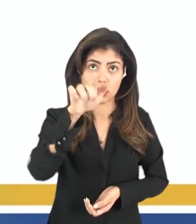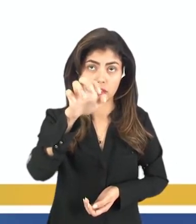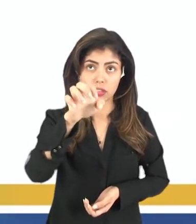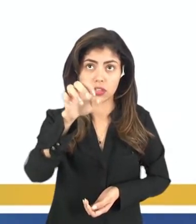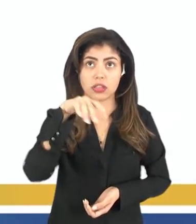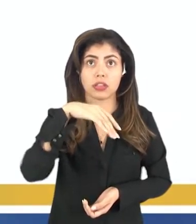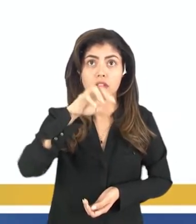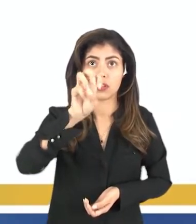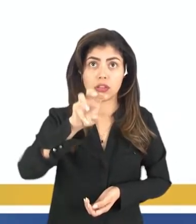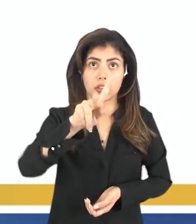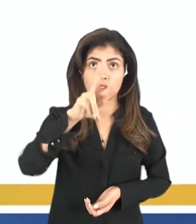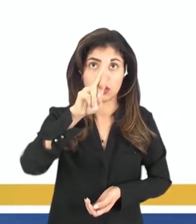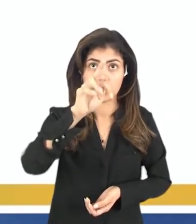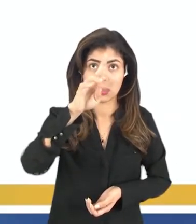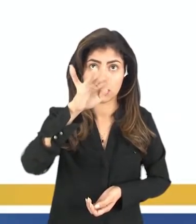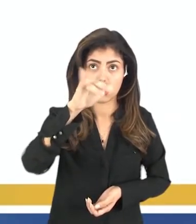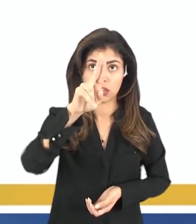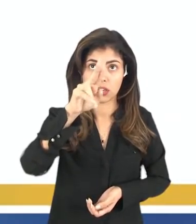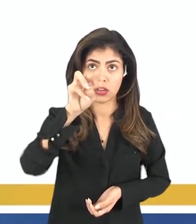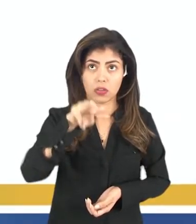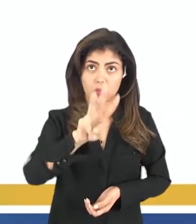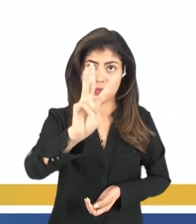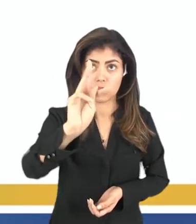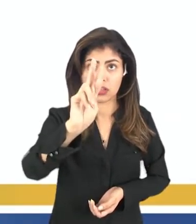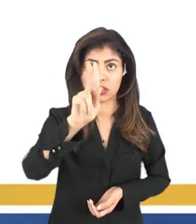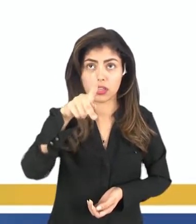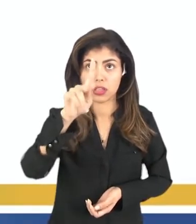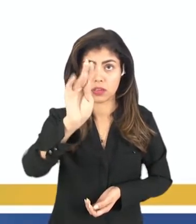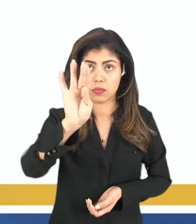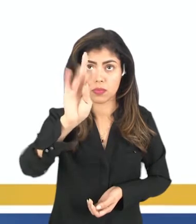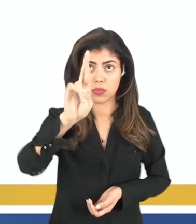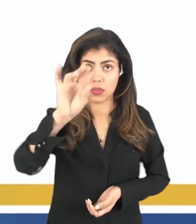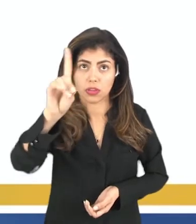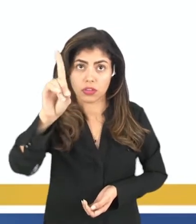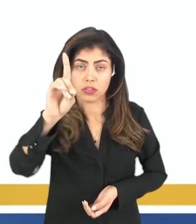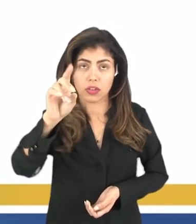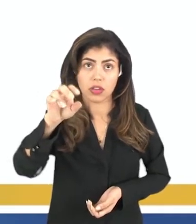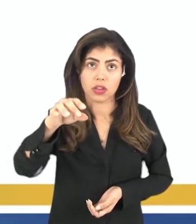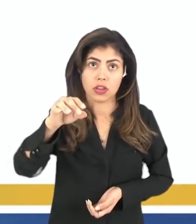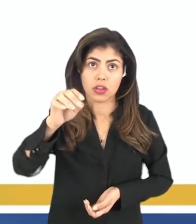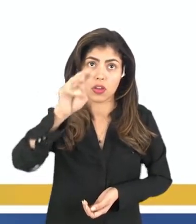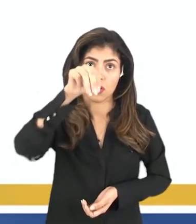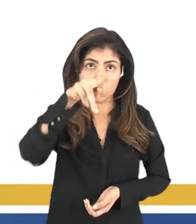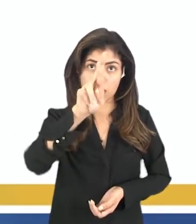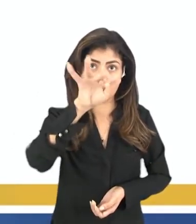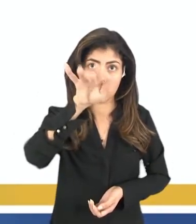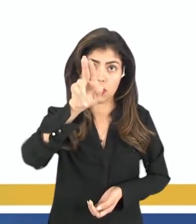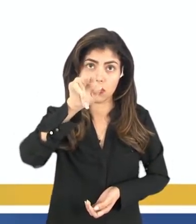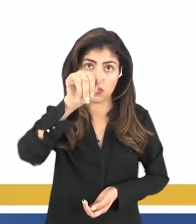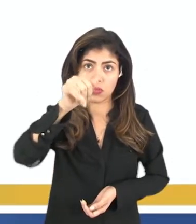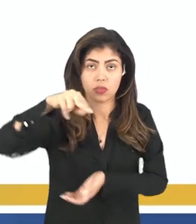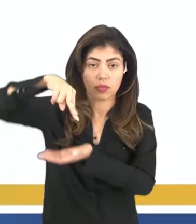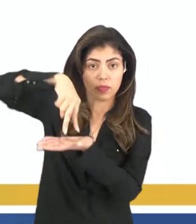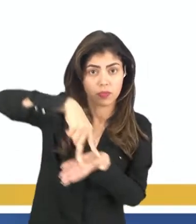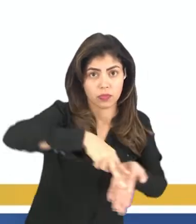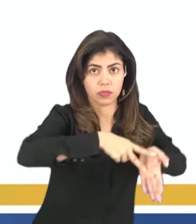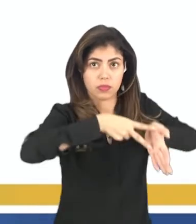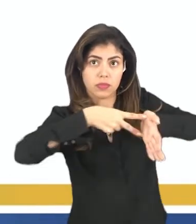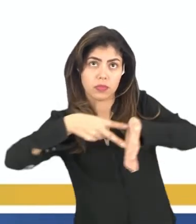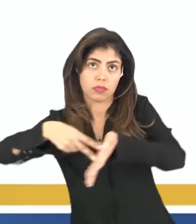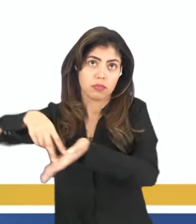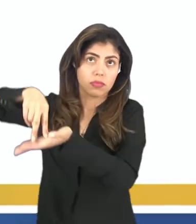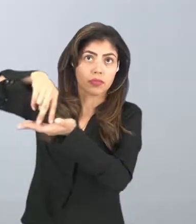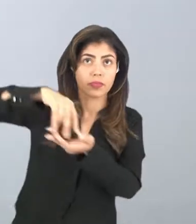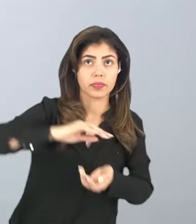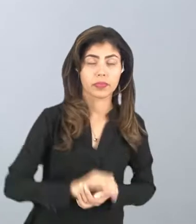canoagem, o raft, o wakeboard, o mergulho e o surf, né? E temos também os